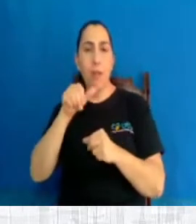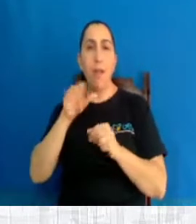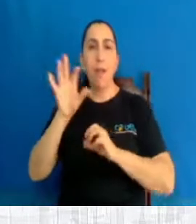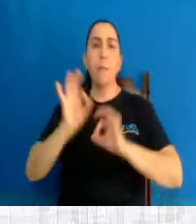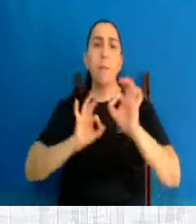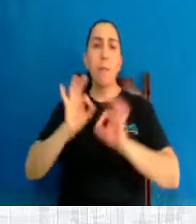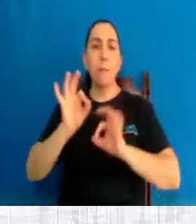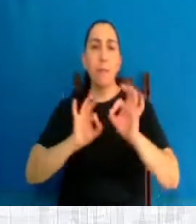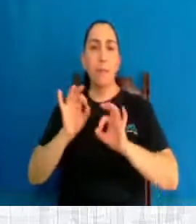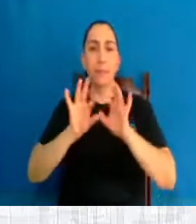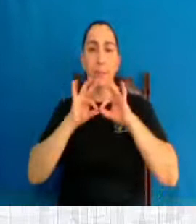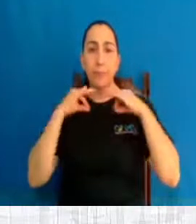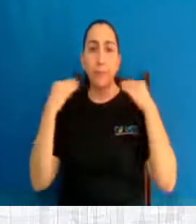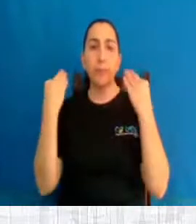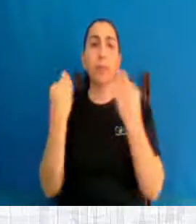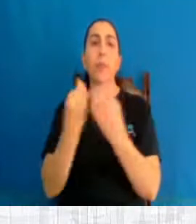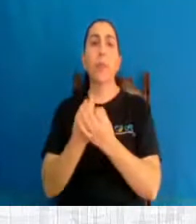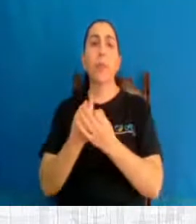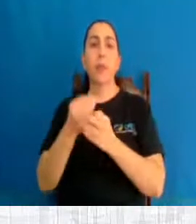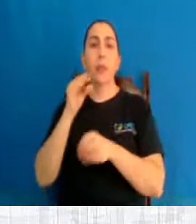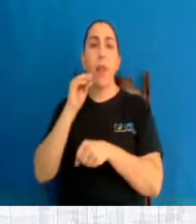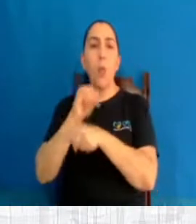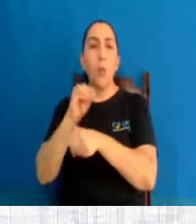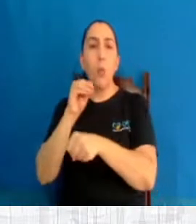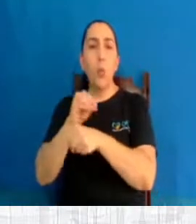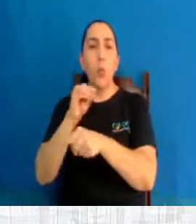esclarecimento e atenção às gestantes.